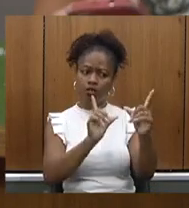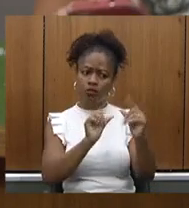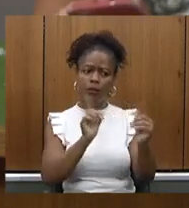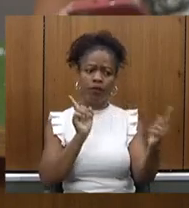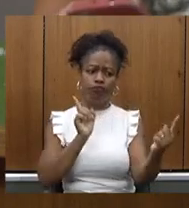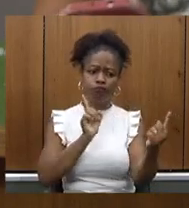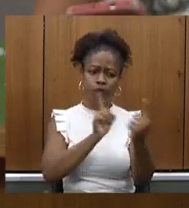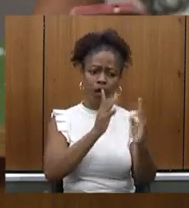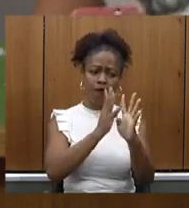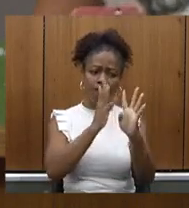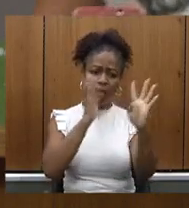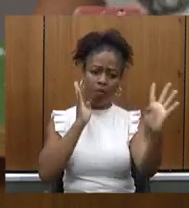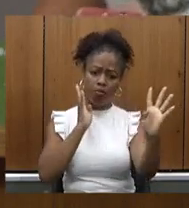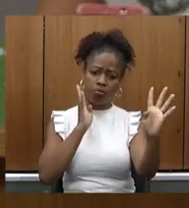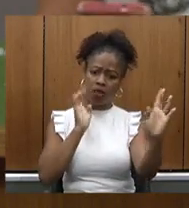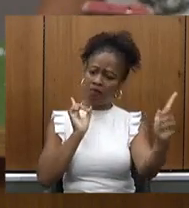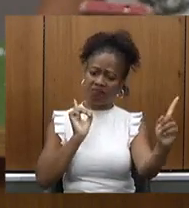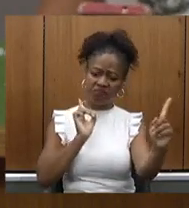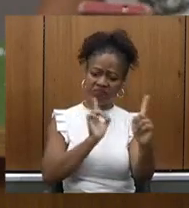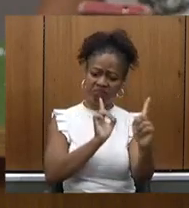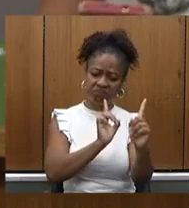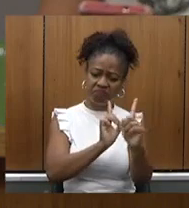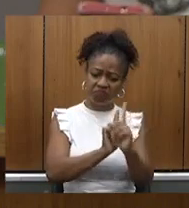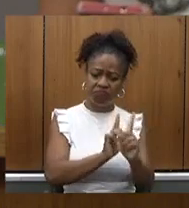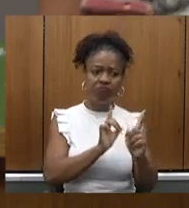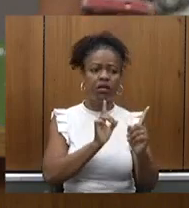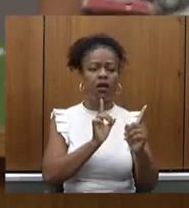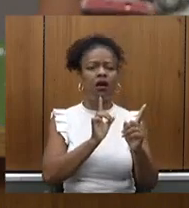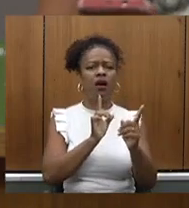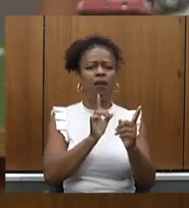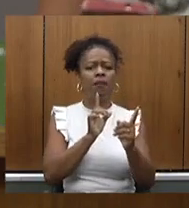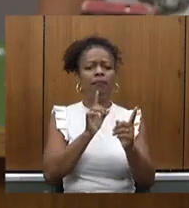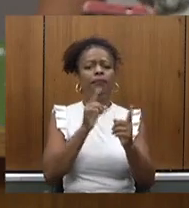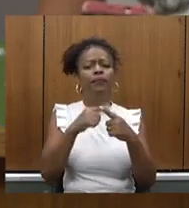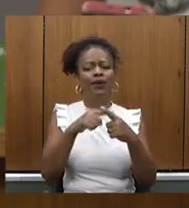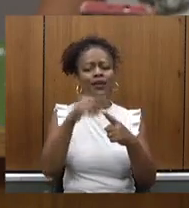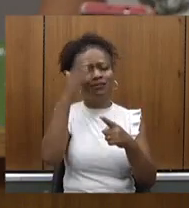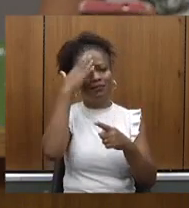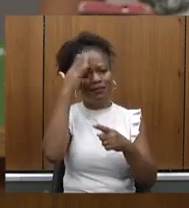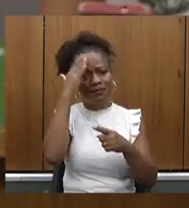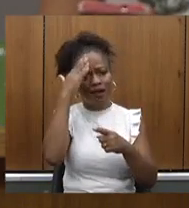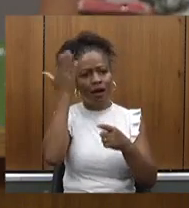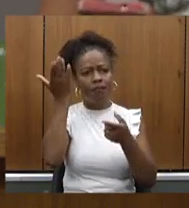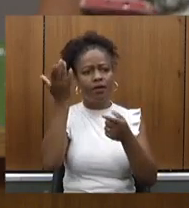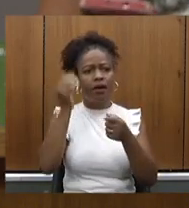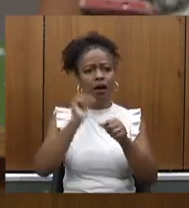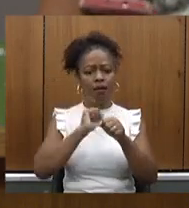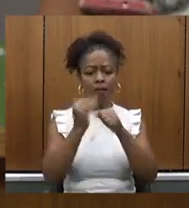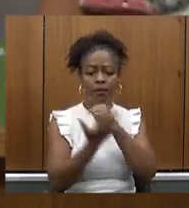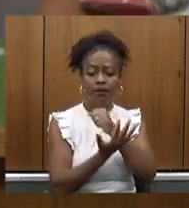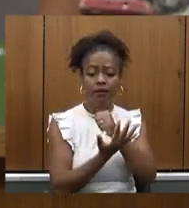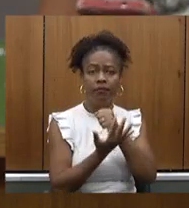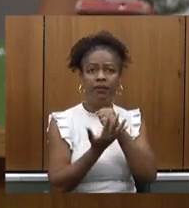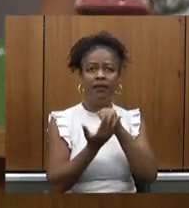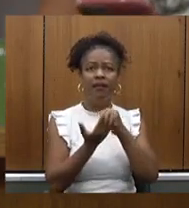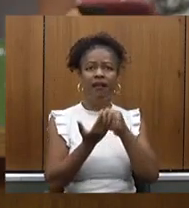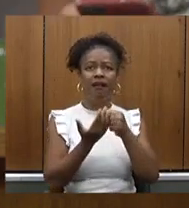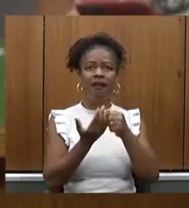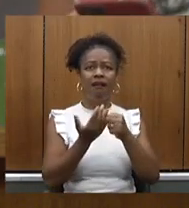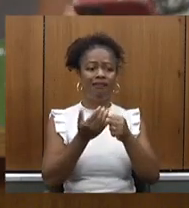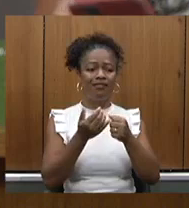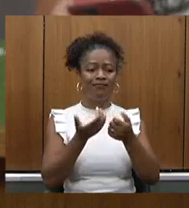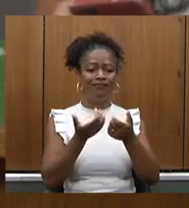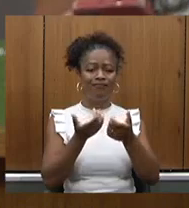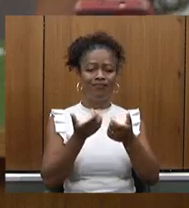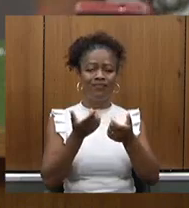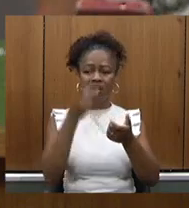recorde de cirurgias mas quando eu falo reduzir a fila nós sabemos que a pandemia fez com que muitas pessoas não buscassem nem o diagnóstico de algumas